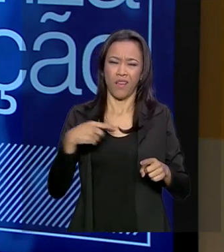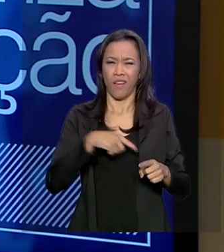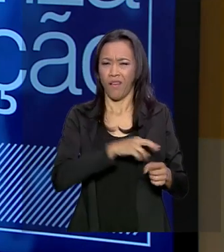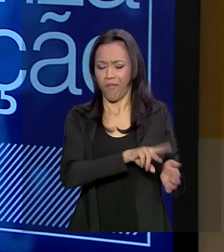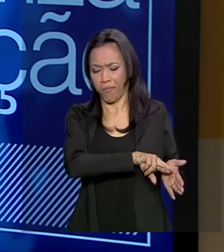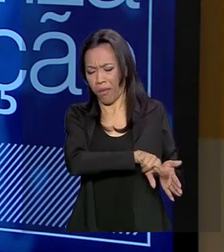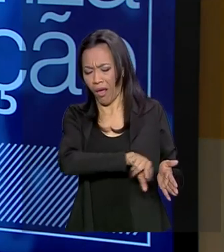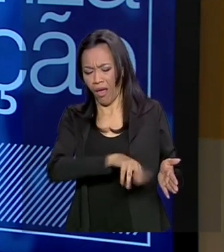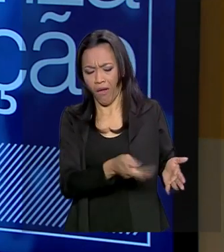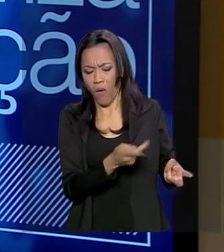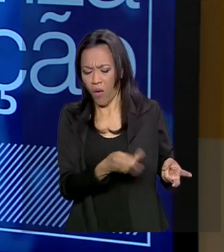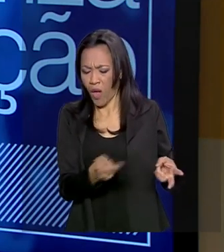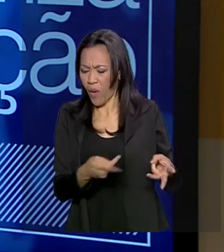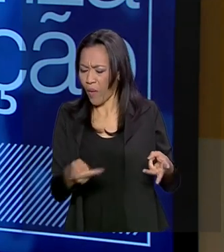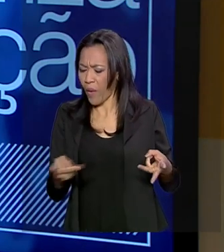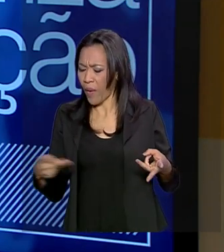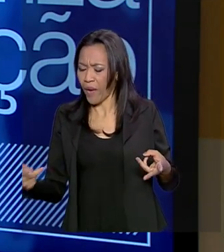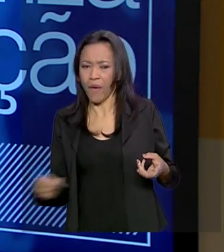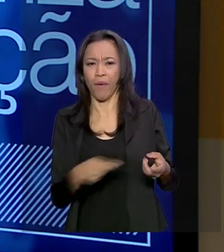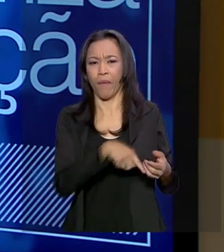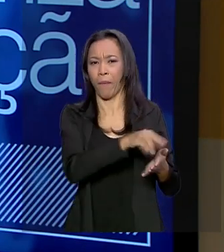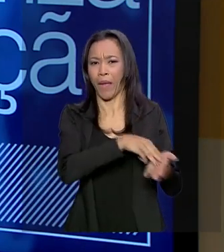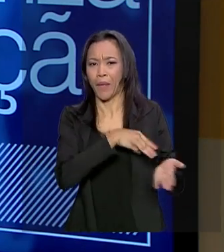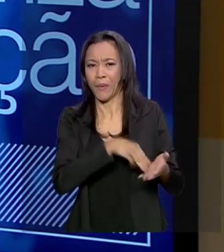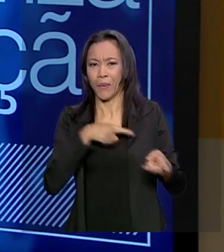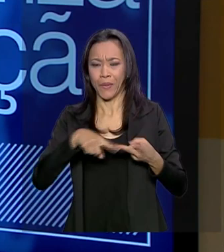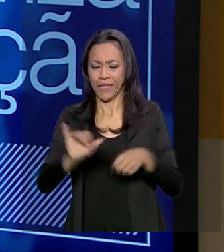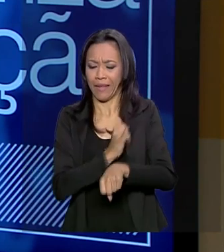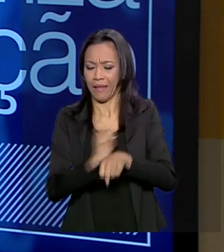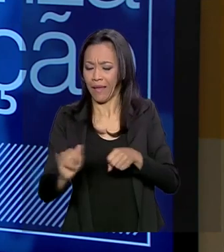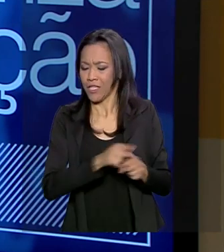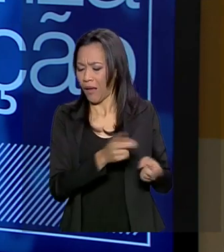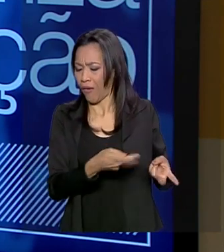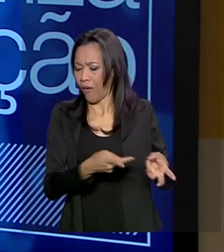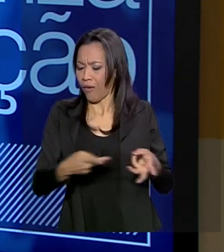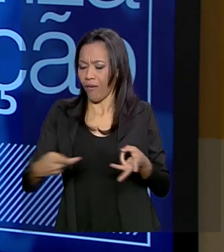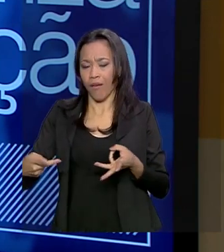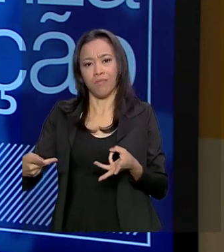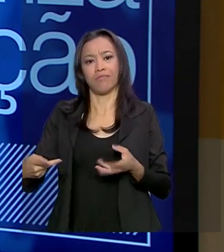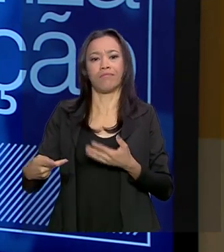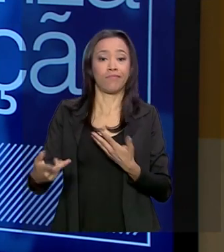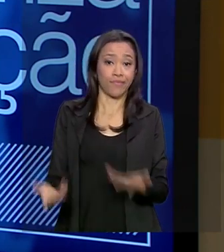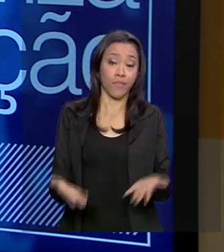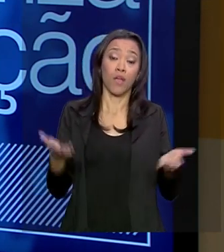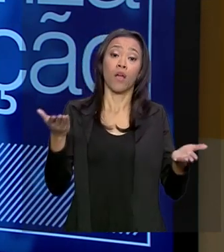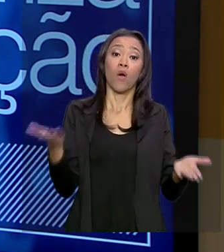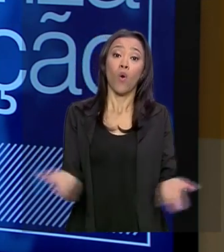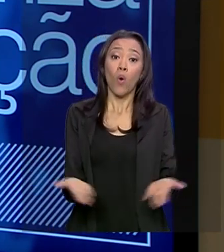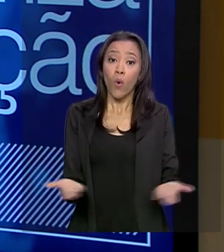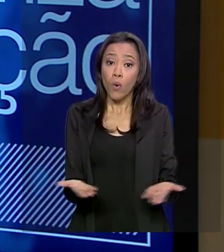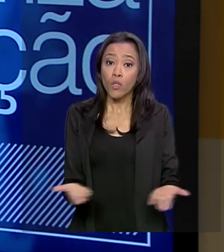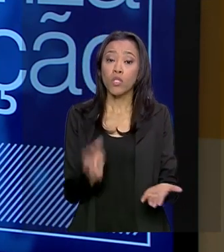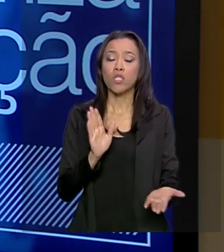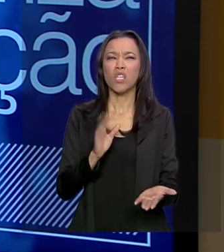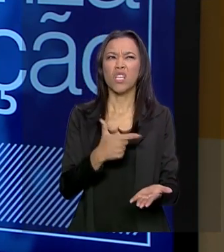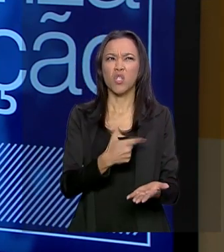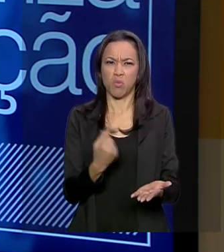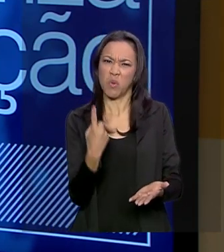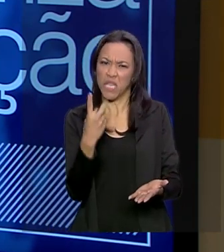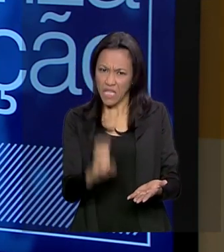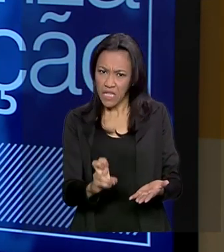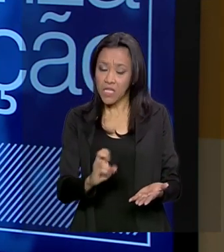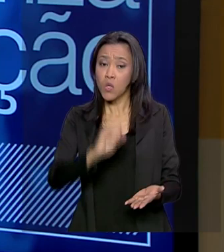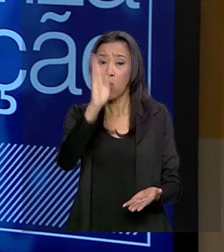até a abordagem e estratégia, hoje, a gente estava em... No último exame, em 2015, o Brasil estava em